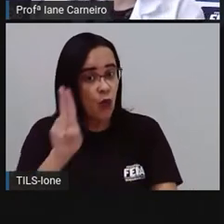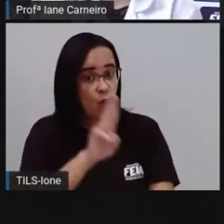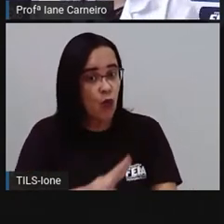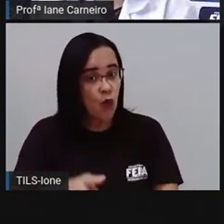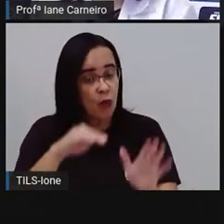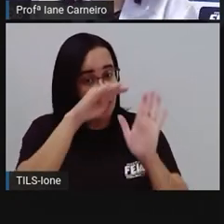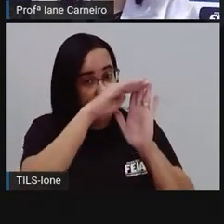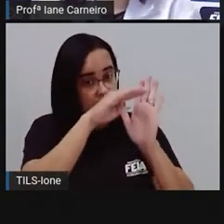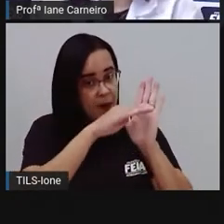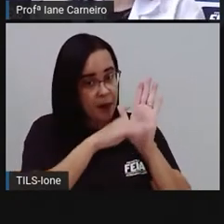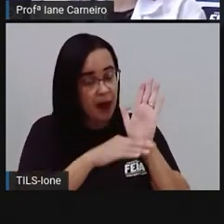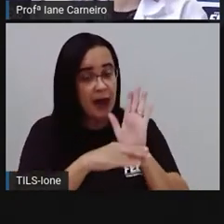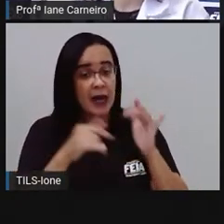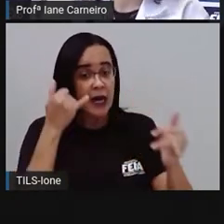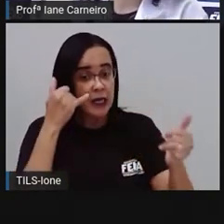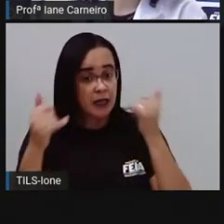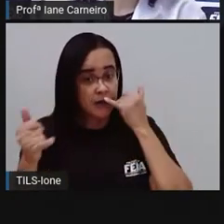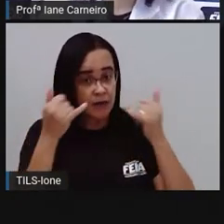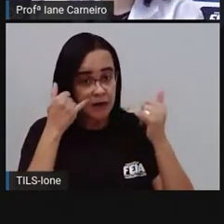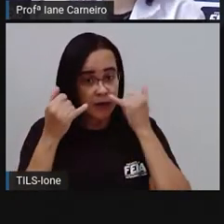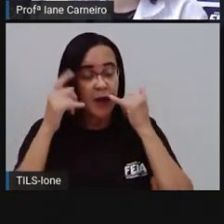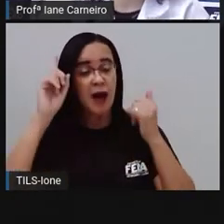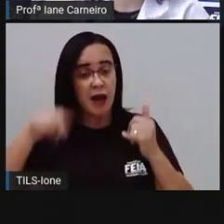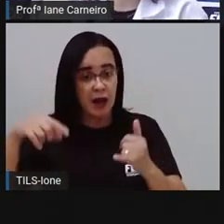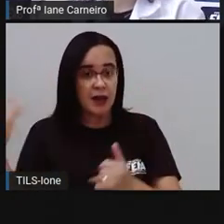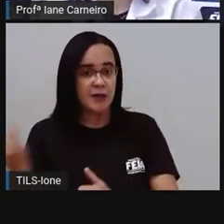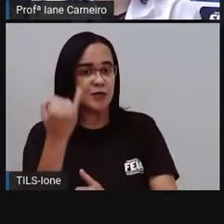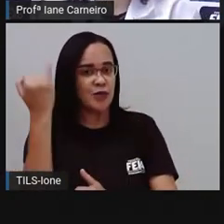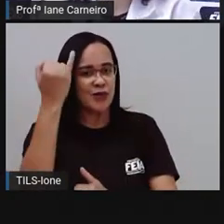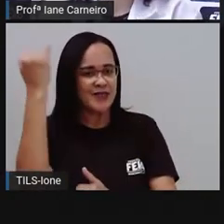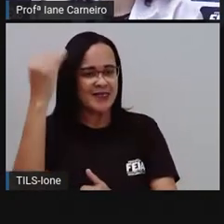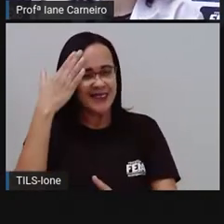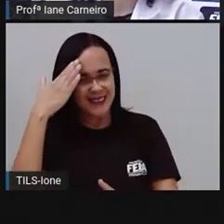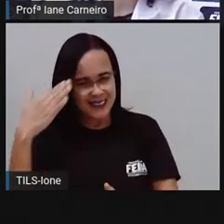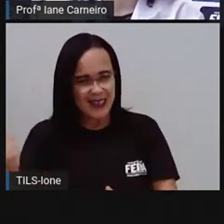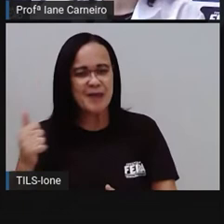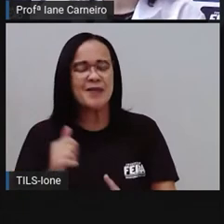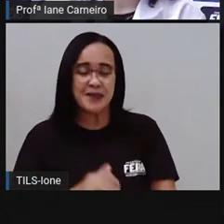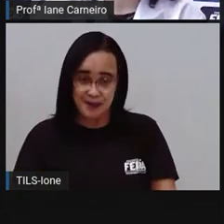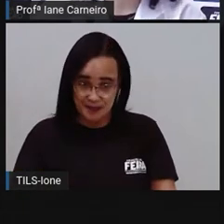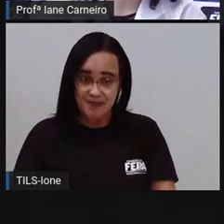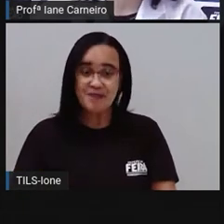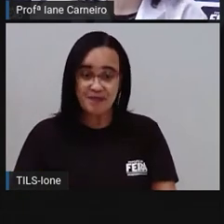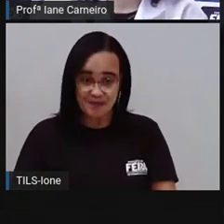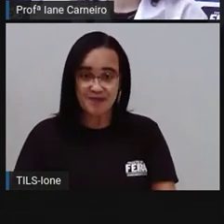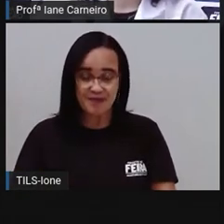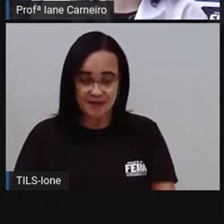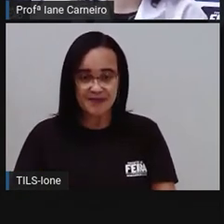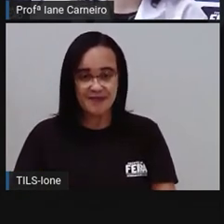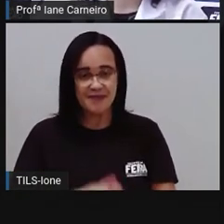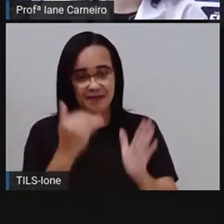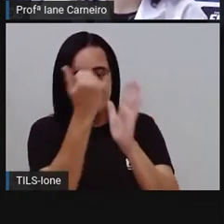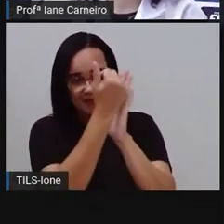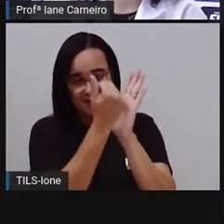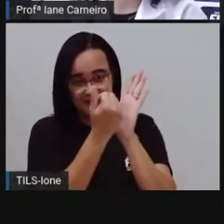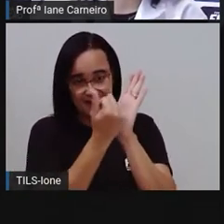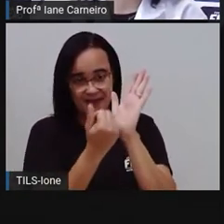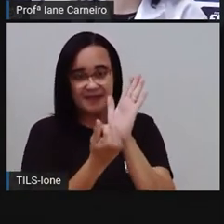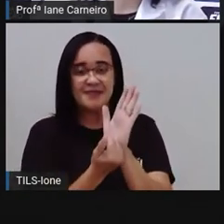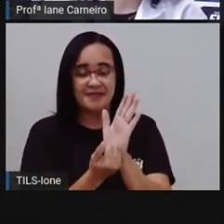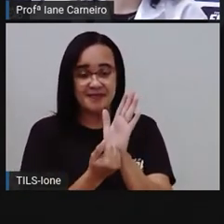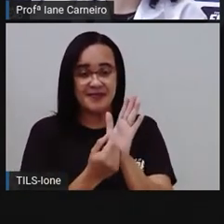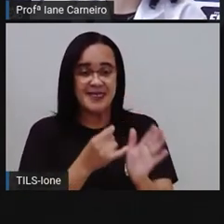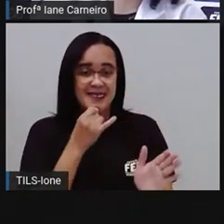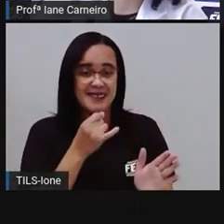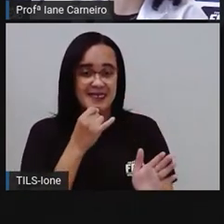rua, o número da casa, né? Algumas informações, elas fazem parte do nosso endereço. Então, aqui, ó, escrevam aí o